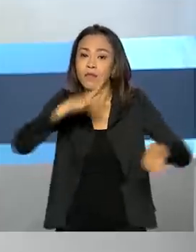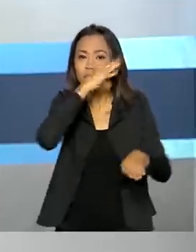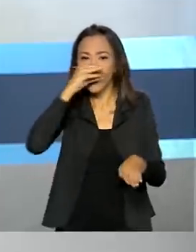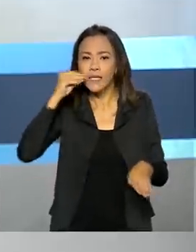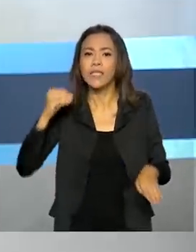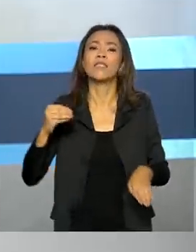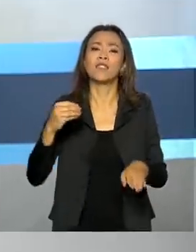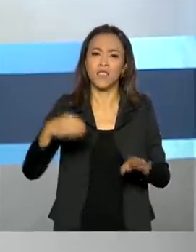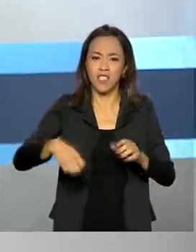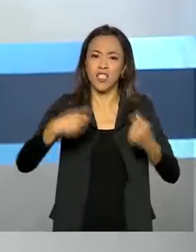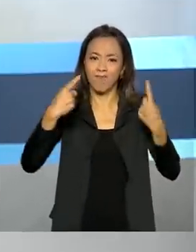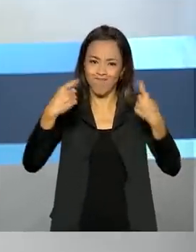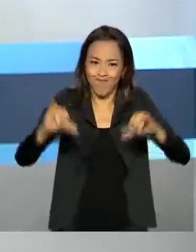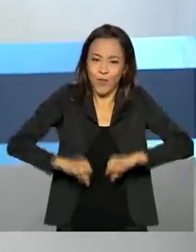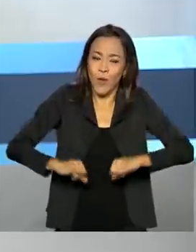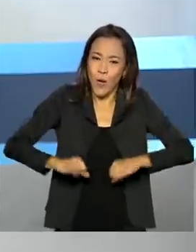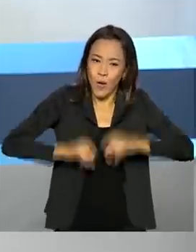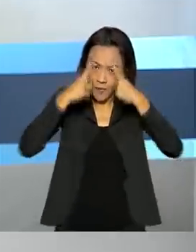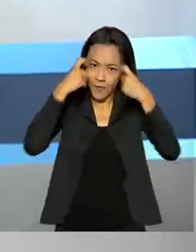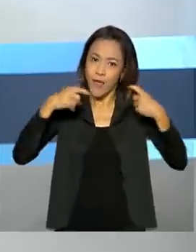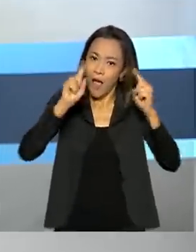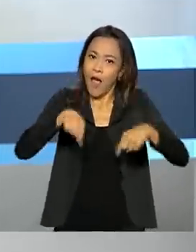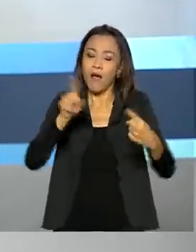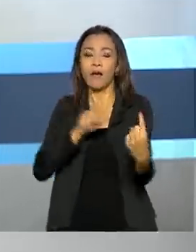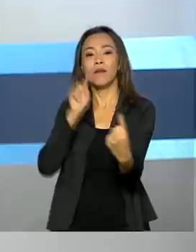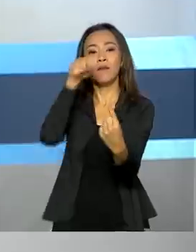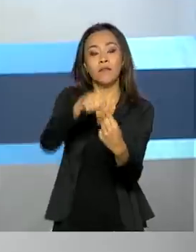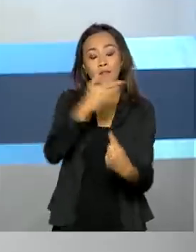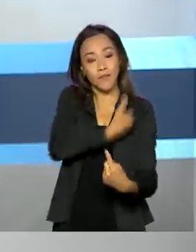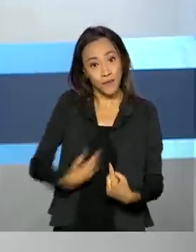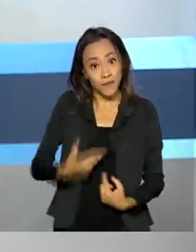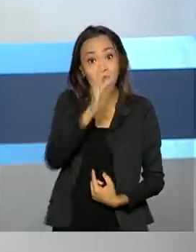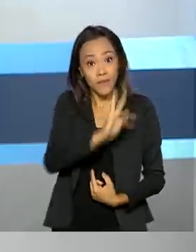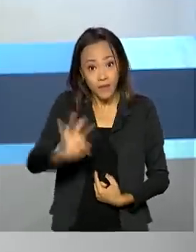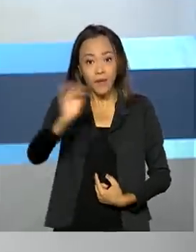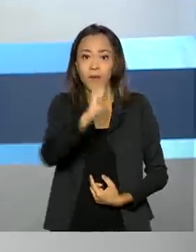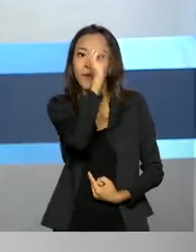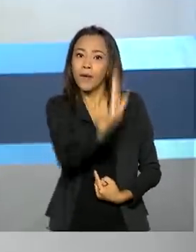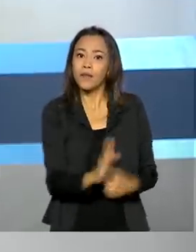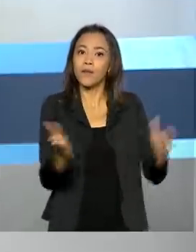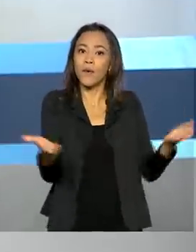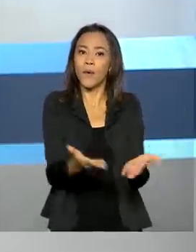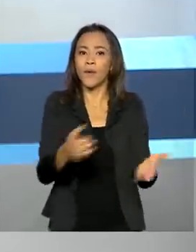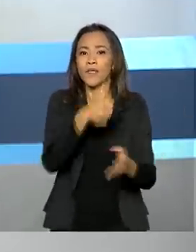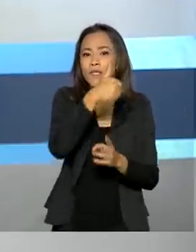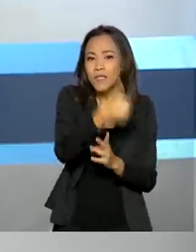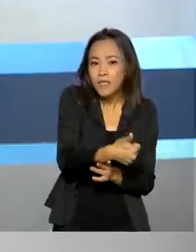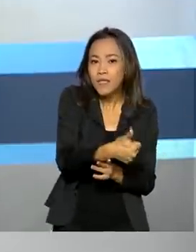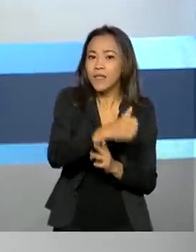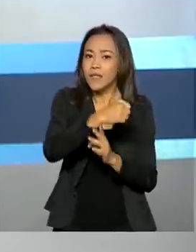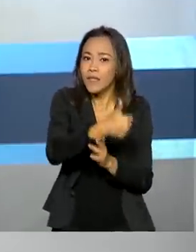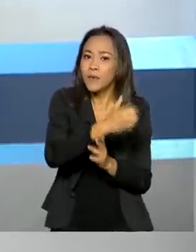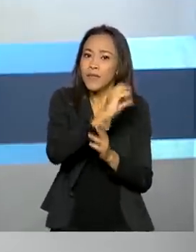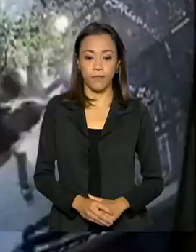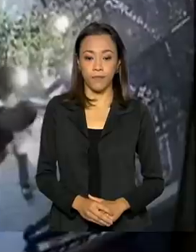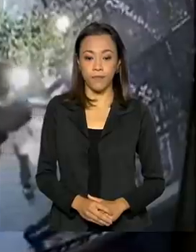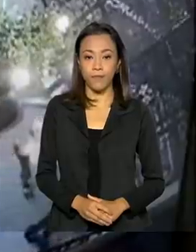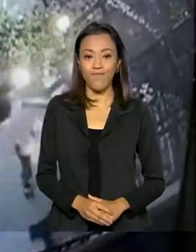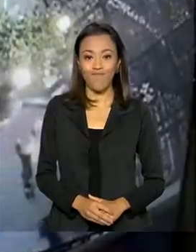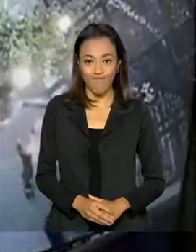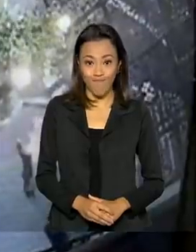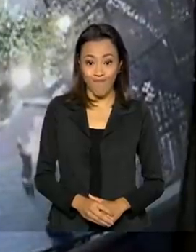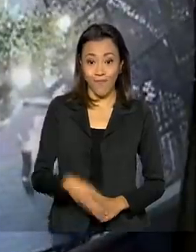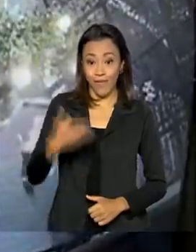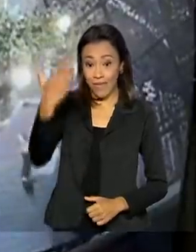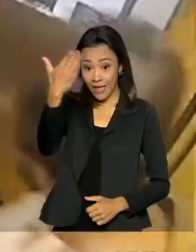de violência é uma das metas de um programa lançado pelo governo federal. O Brasil tem hoje 110 delegacias desse tipo. O